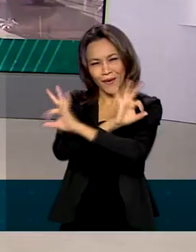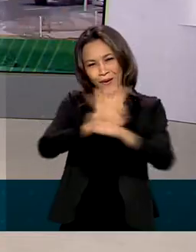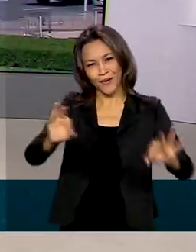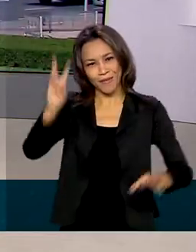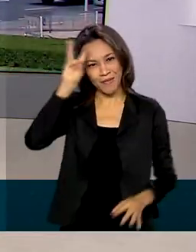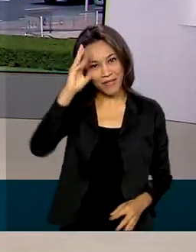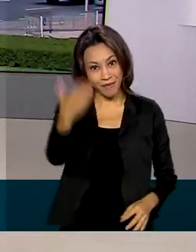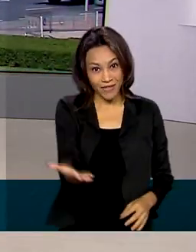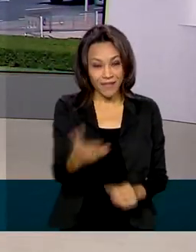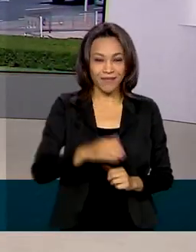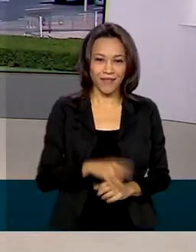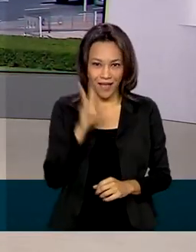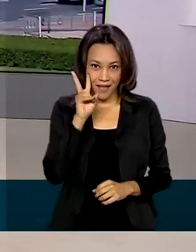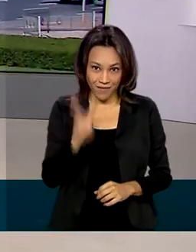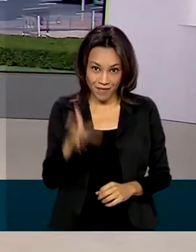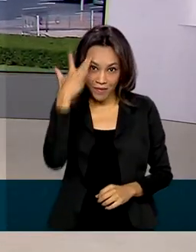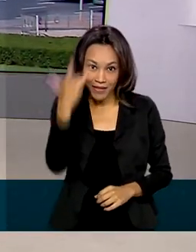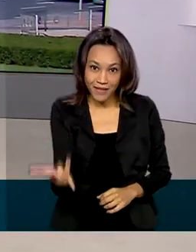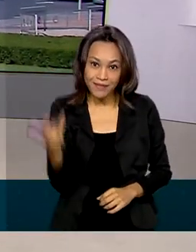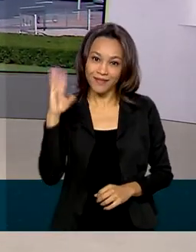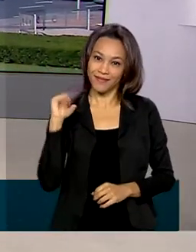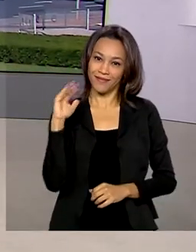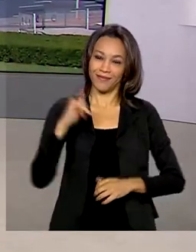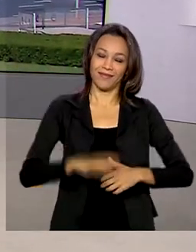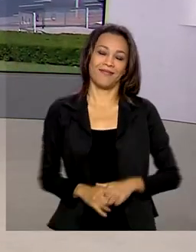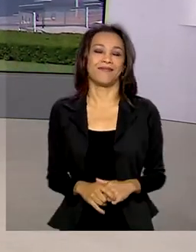terça-feira para você. Nos vemos amanhã. Até lá!